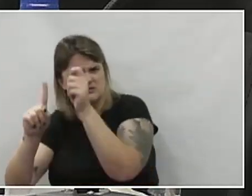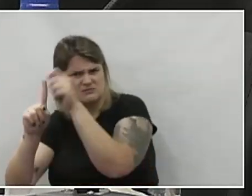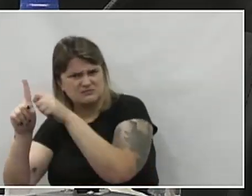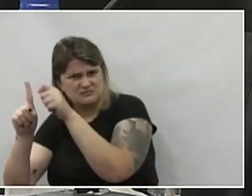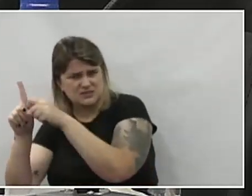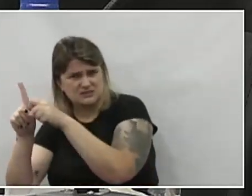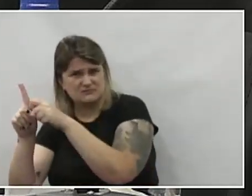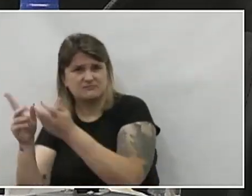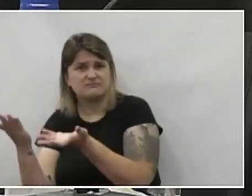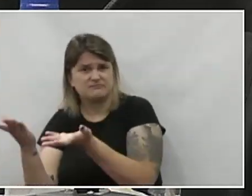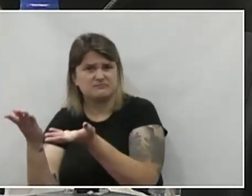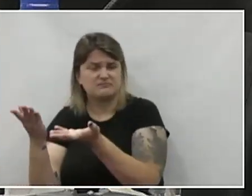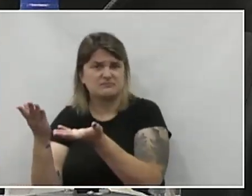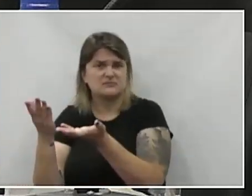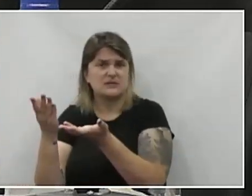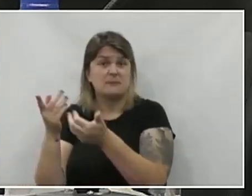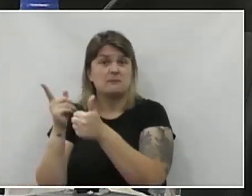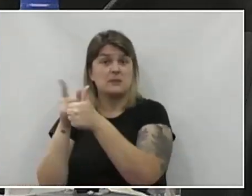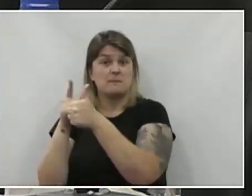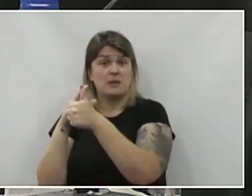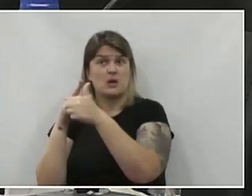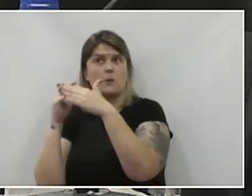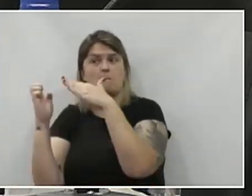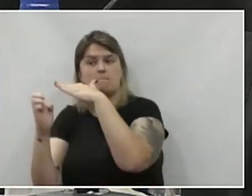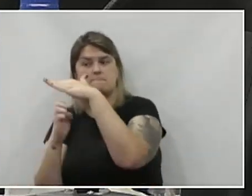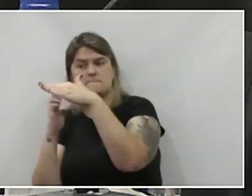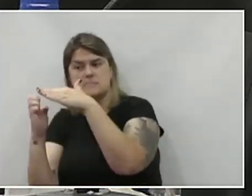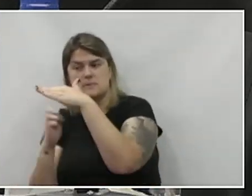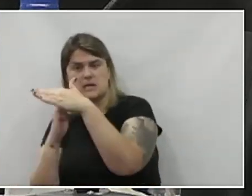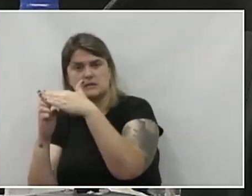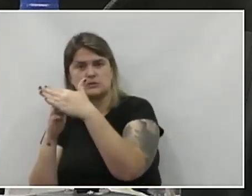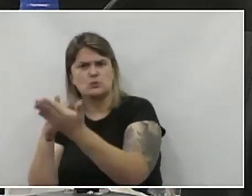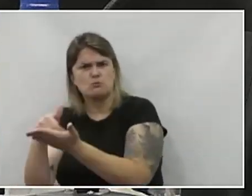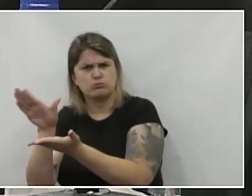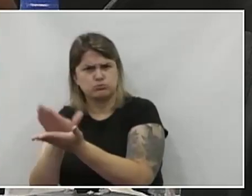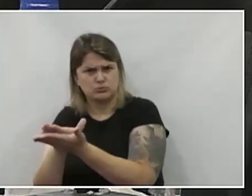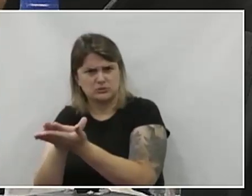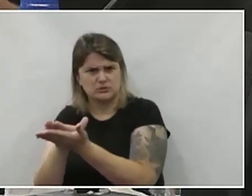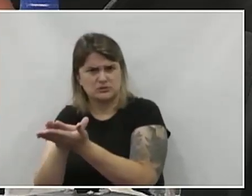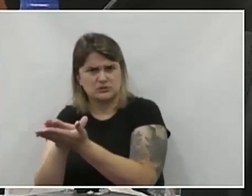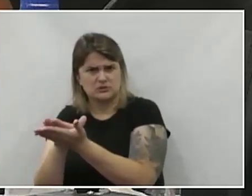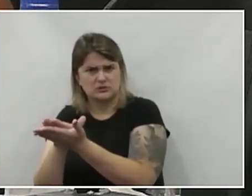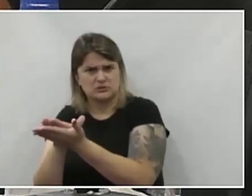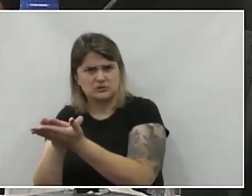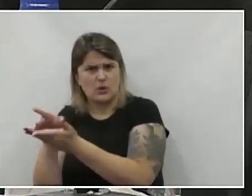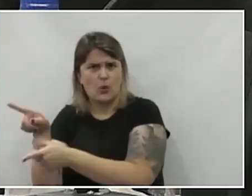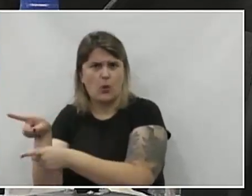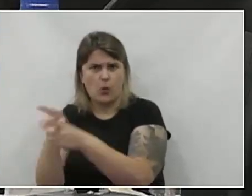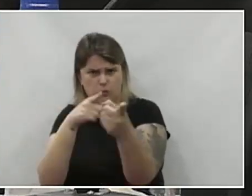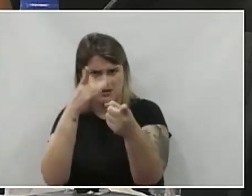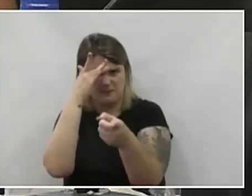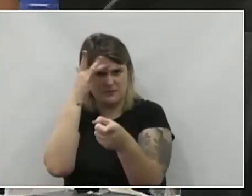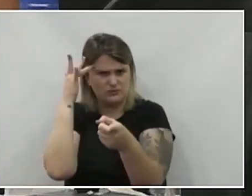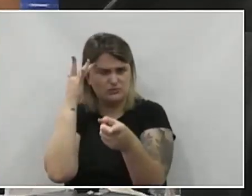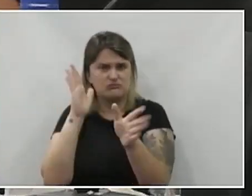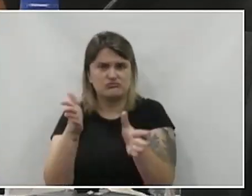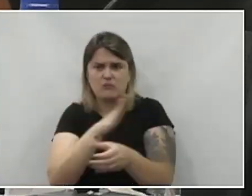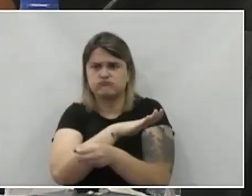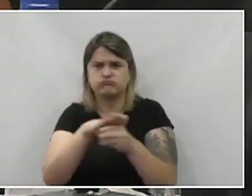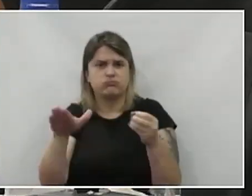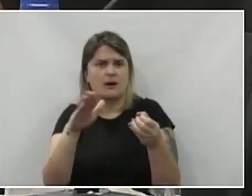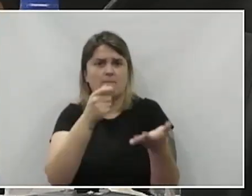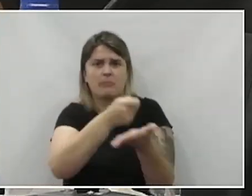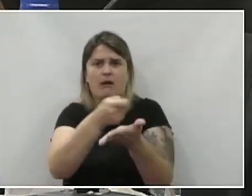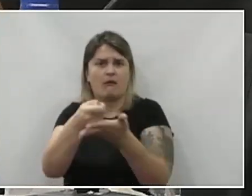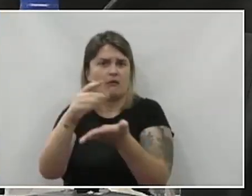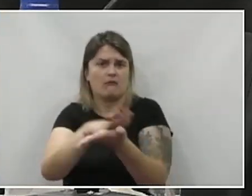Além de tudo, primeiro era para ser uma empresa de multa contra o munícipe coitado que já está atolado de